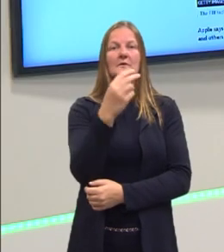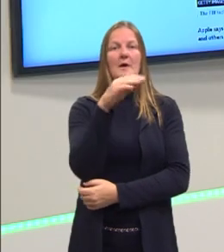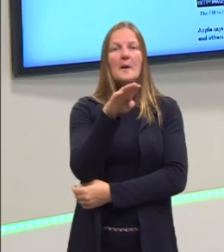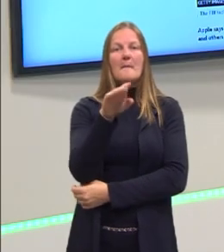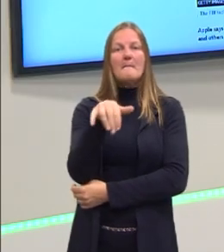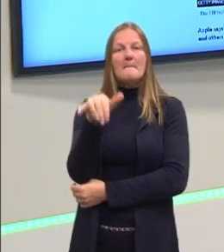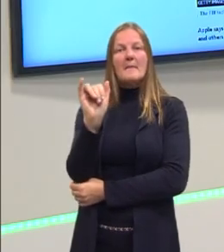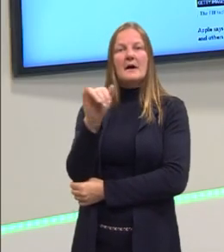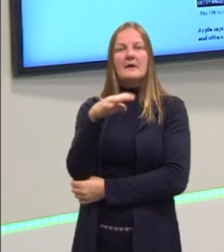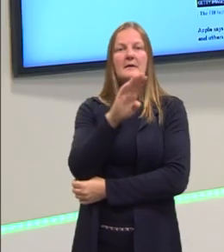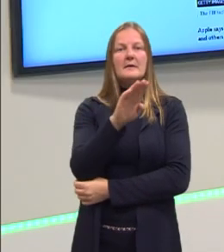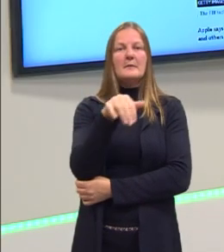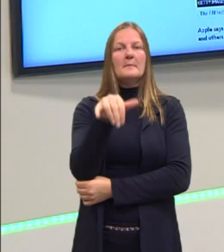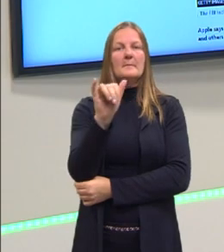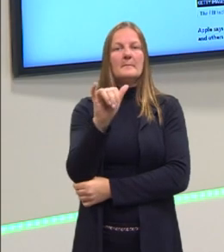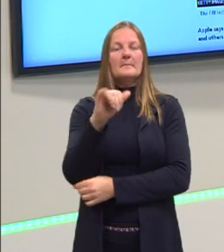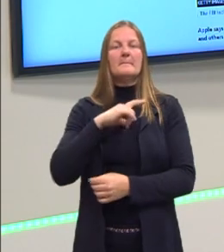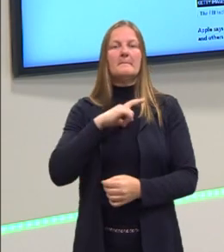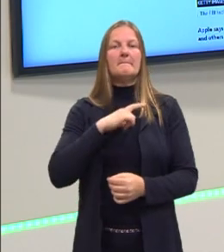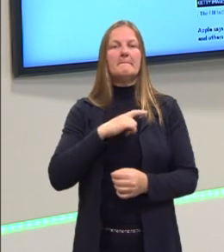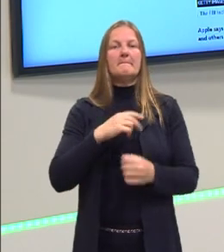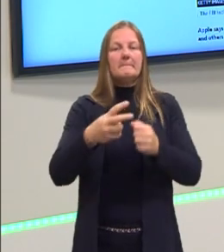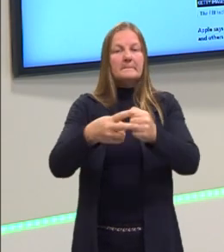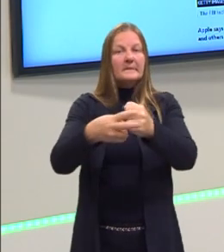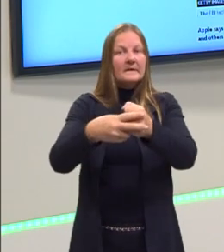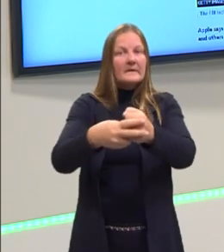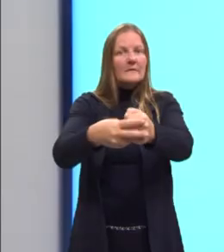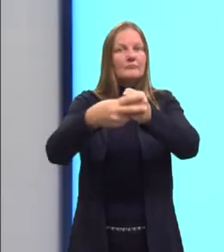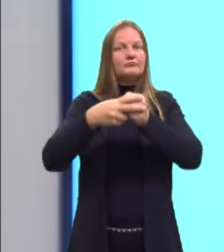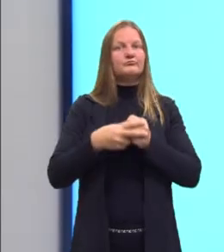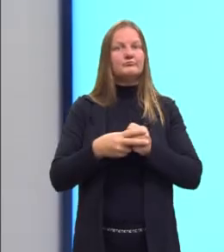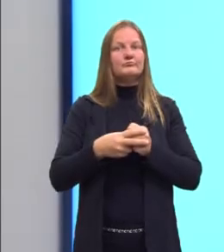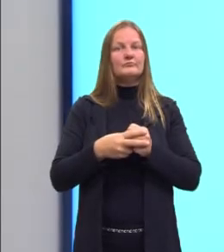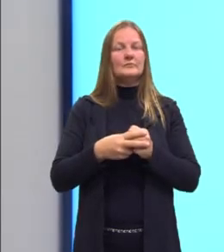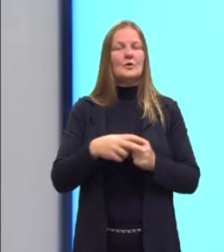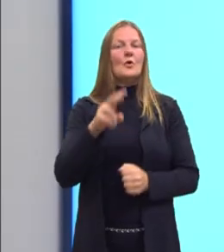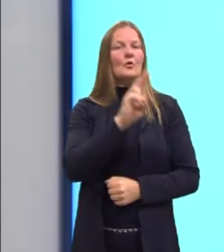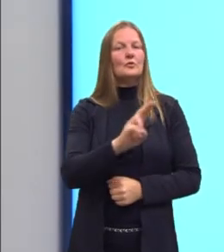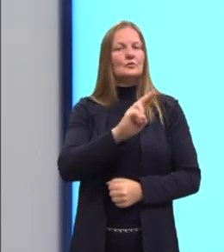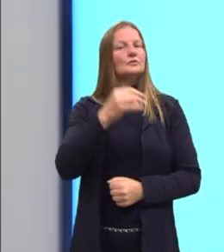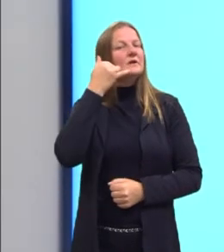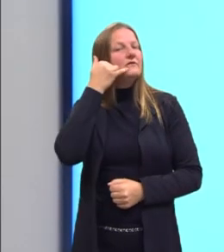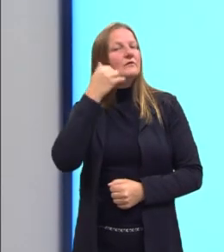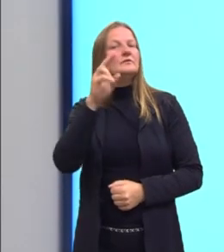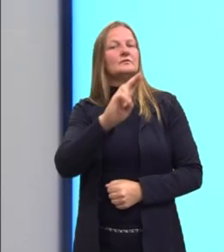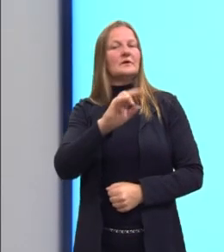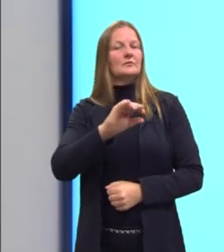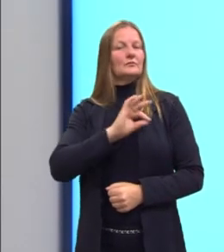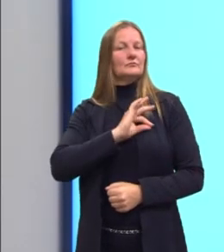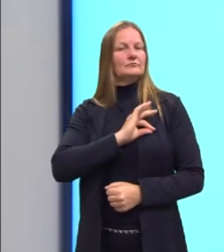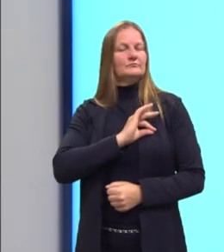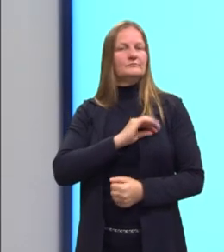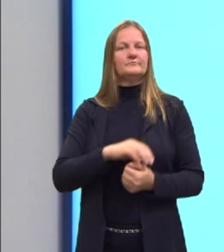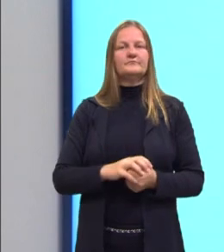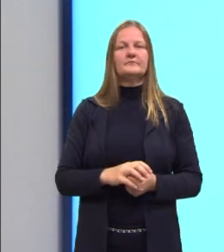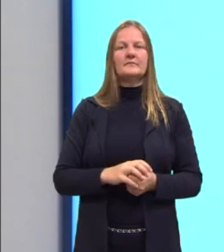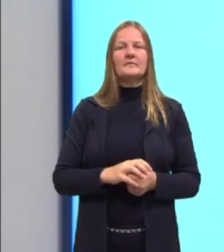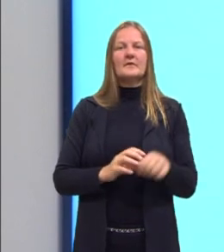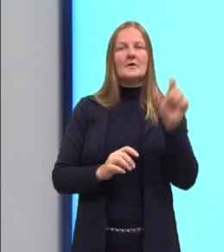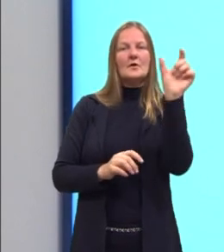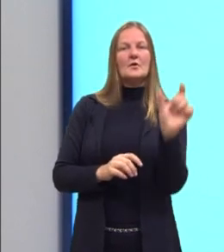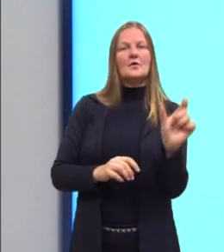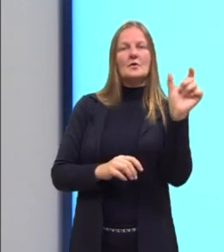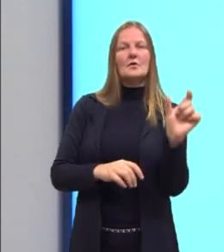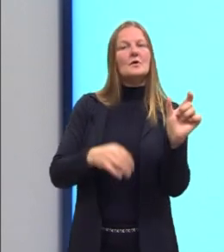passiva. Numa delas, eu digo que o telefone era usado pela polícia. E na outra, eu digo que esse